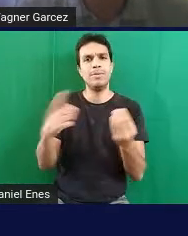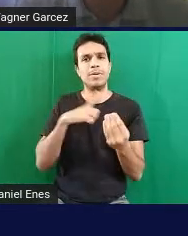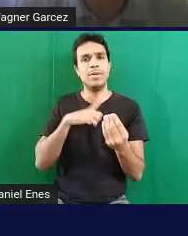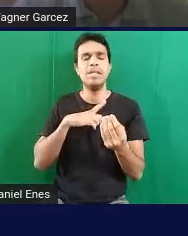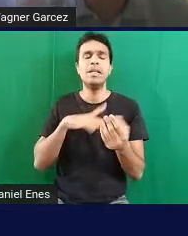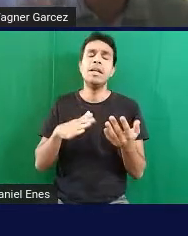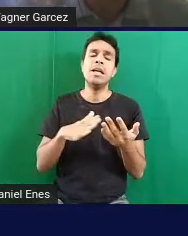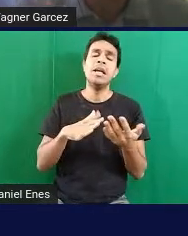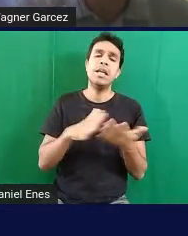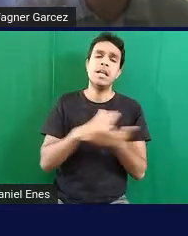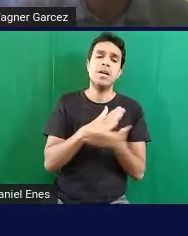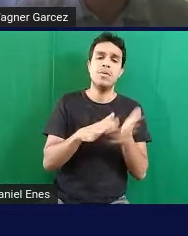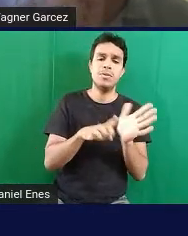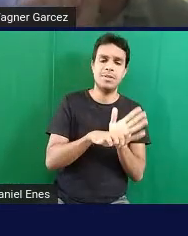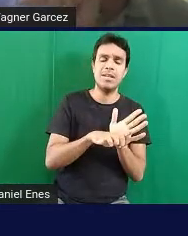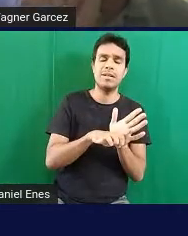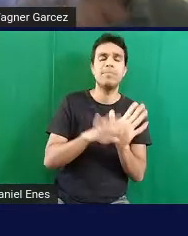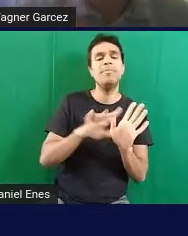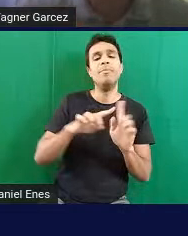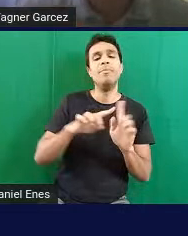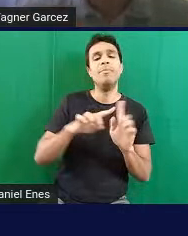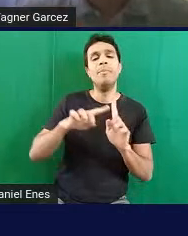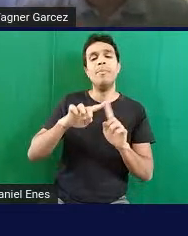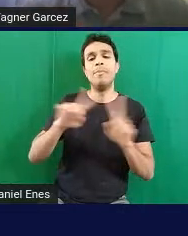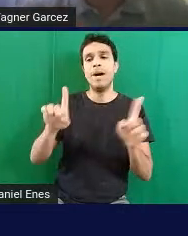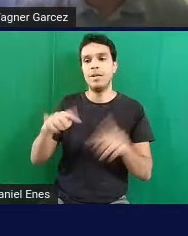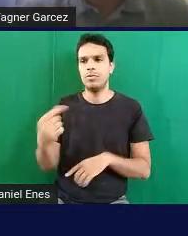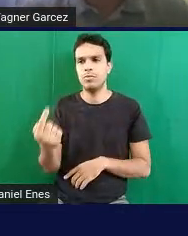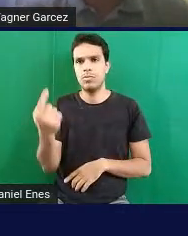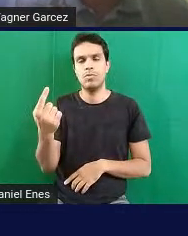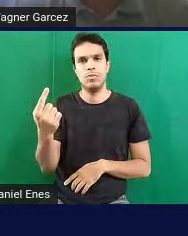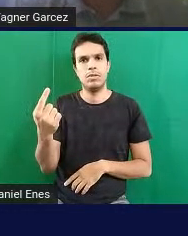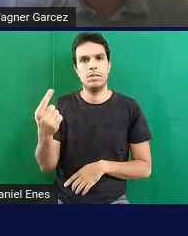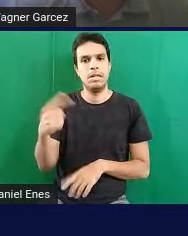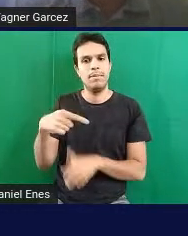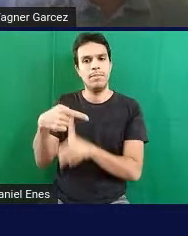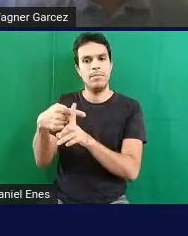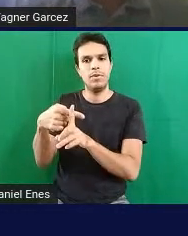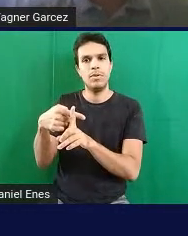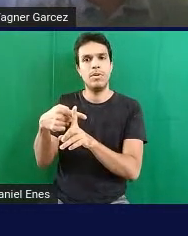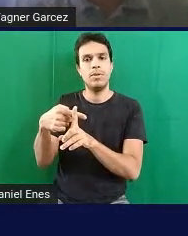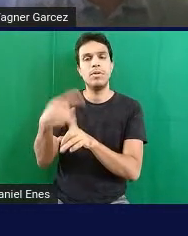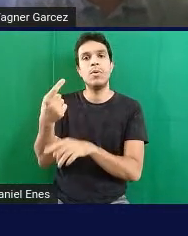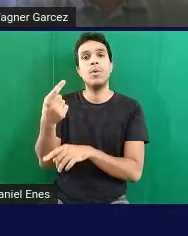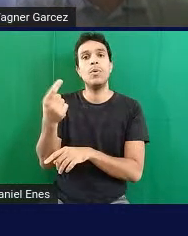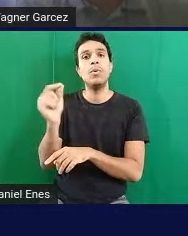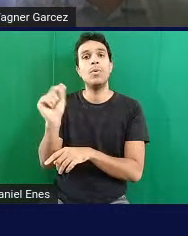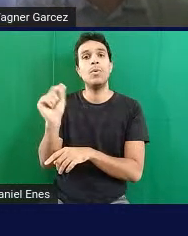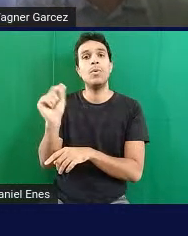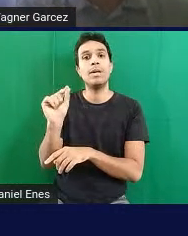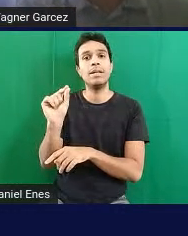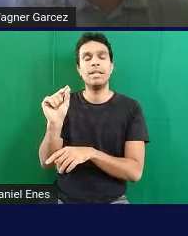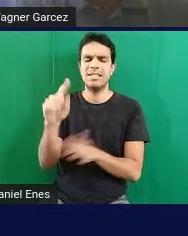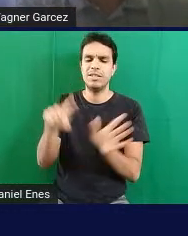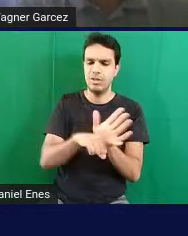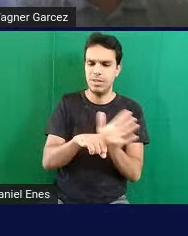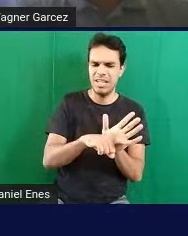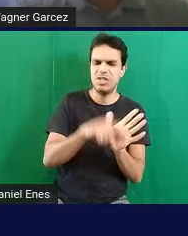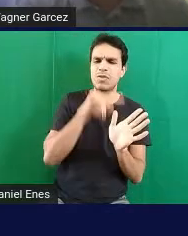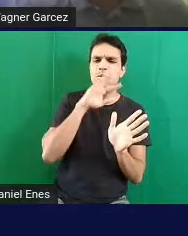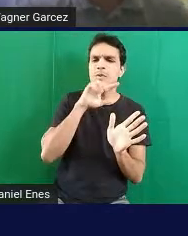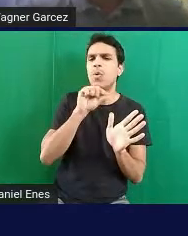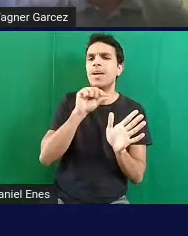negativos. Eu poderia destacar, o único, que é o fato do preço. Eles são pagos. Você precisa pagar para